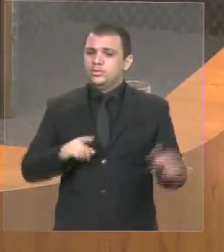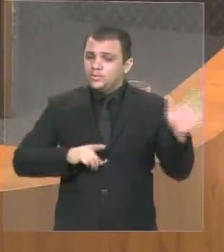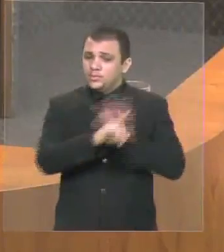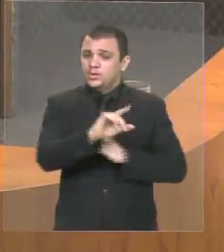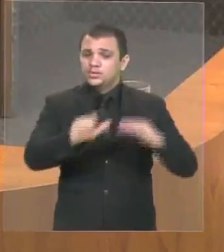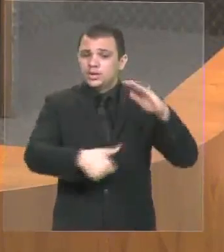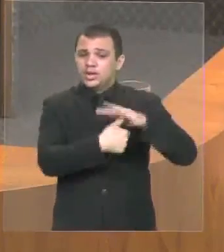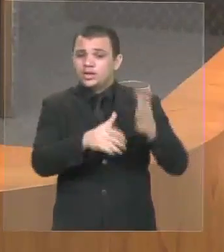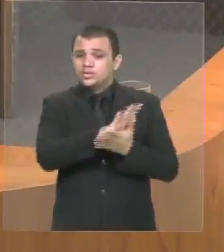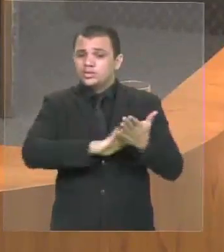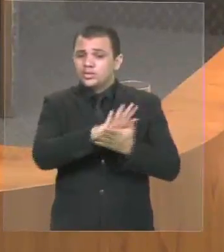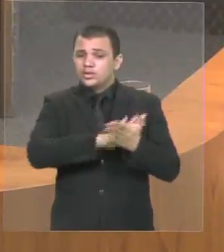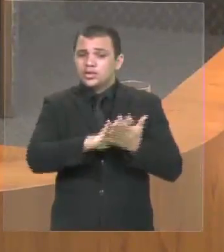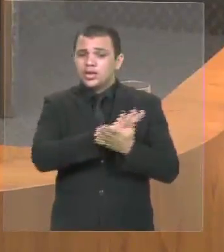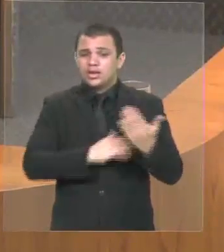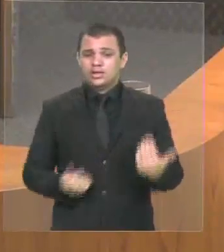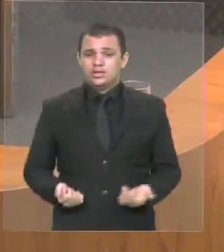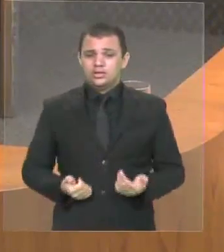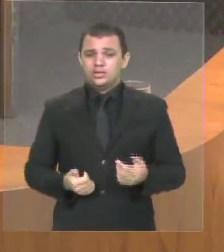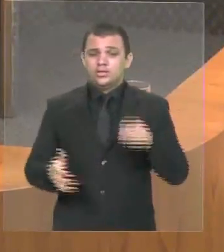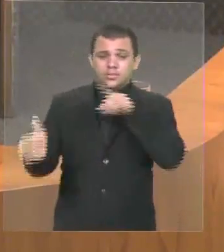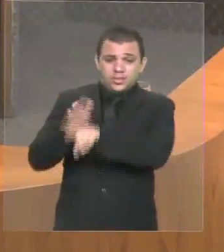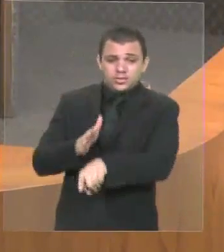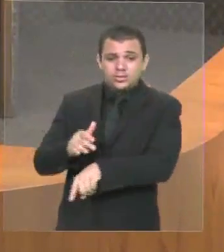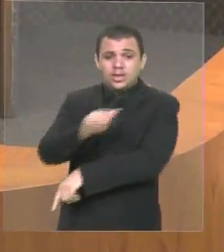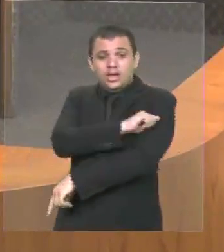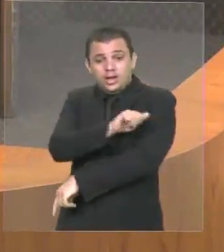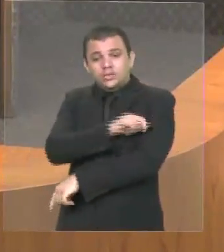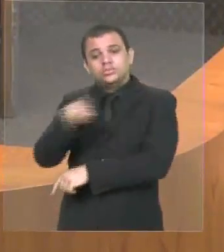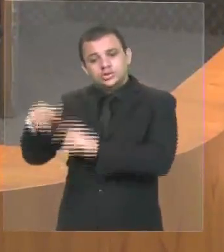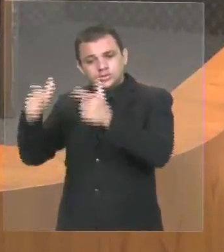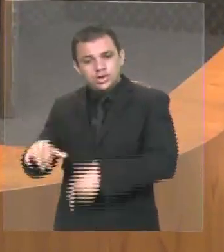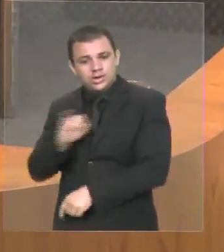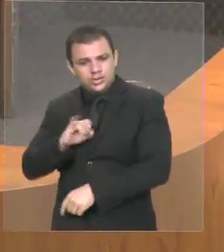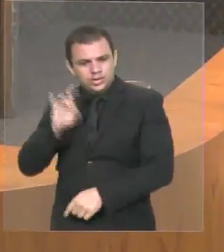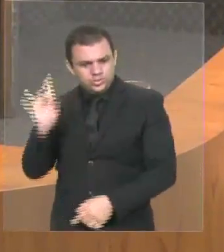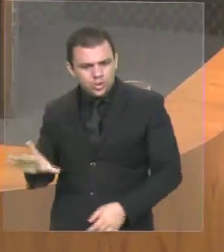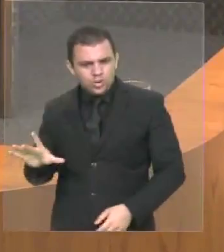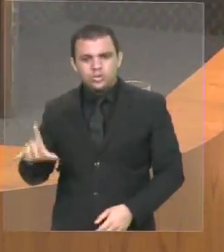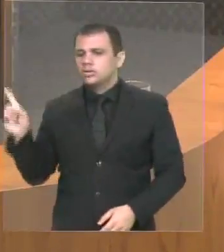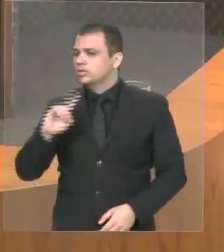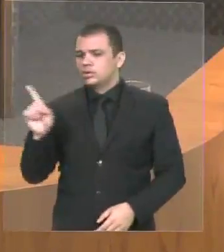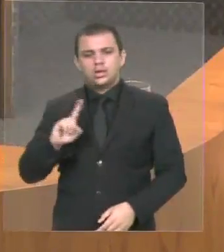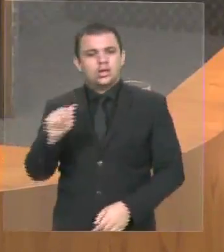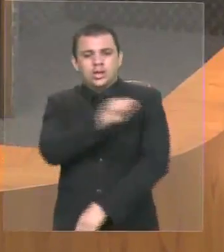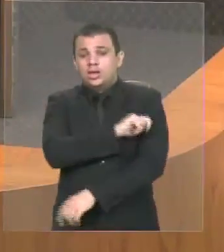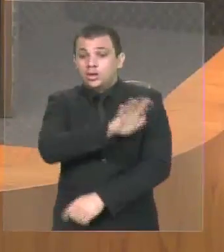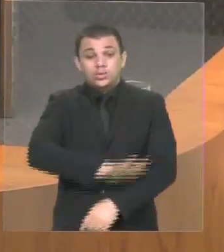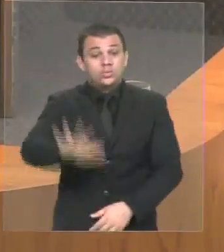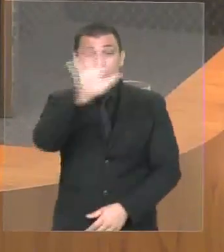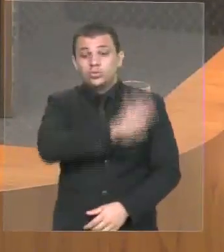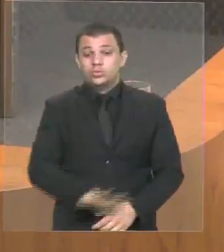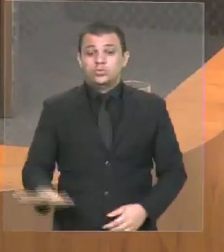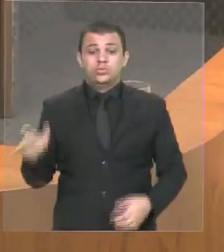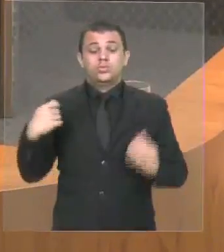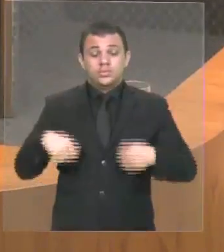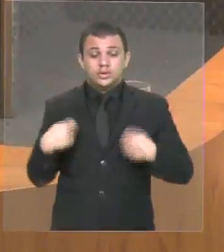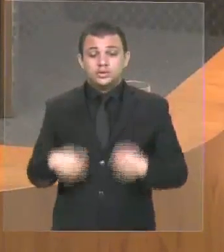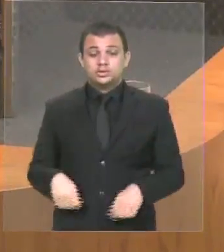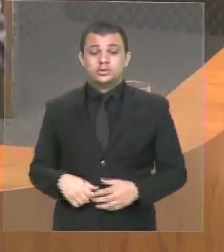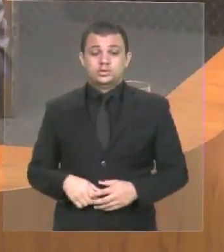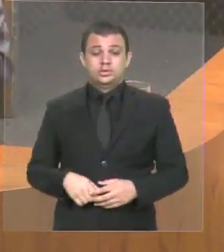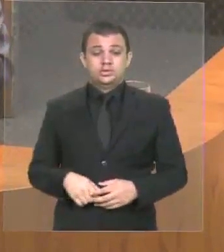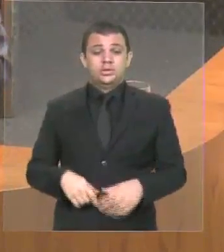ouvir o estudante, não só o Estado de Imperatriz, que tem que prevalecer a sua voz. E é fundamental que ele participe do processo. Temos que ouvir o Estado de